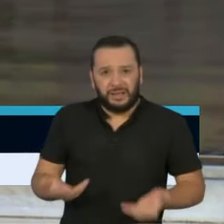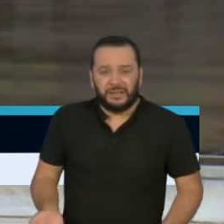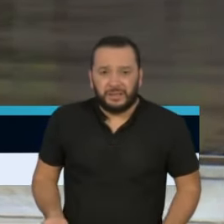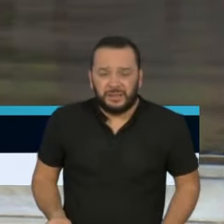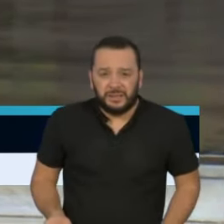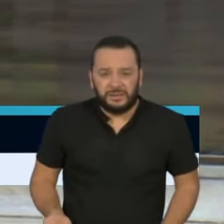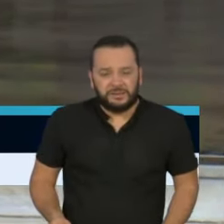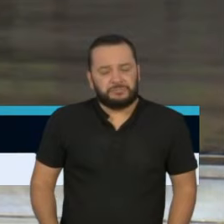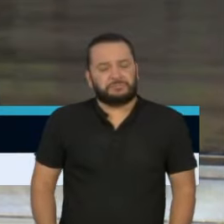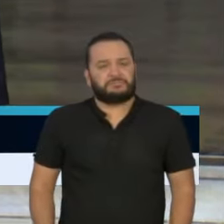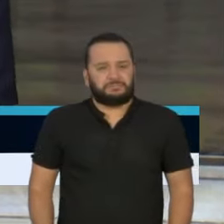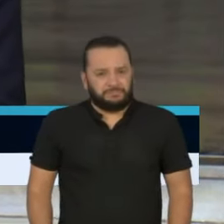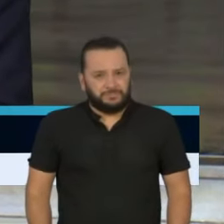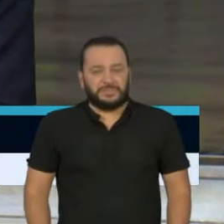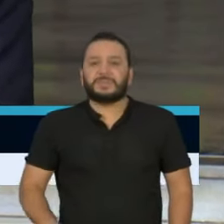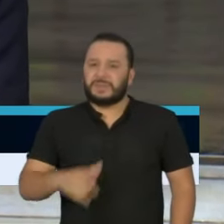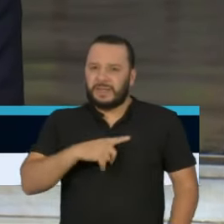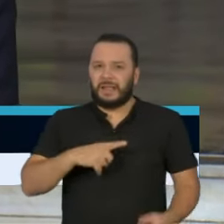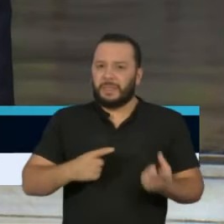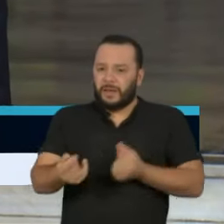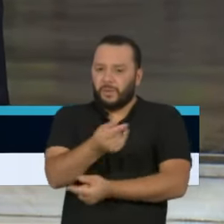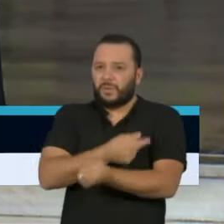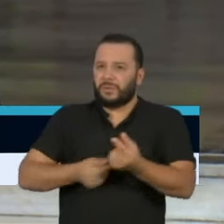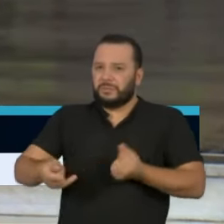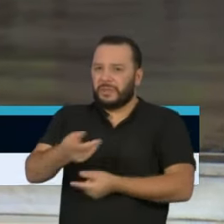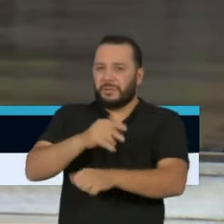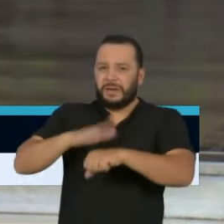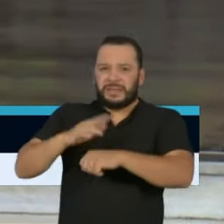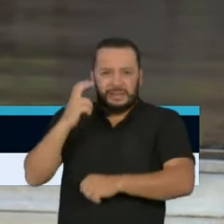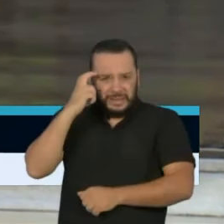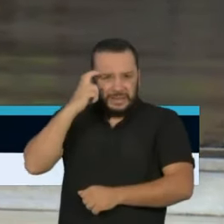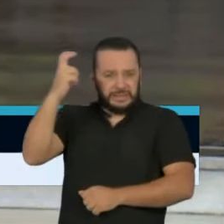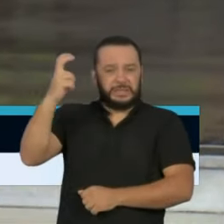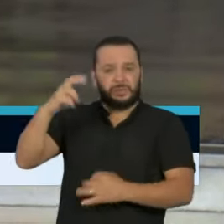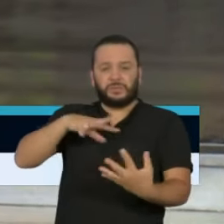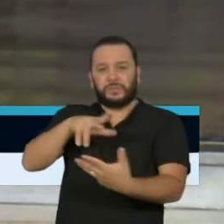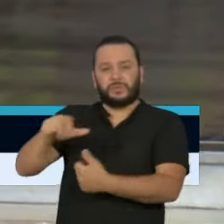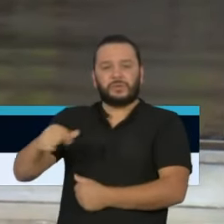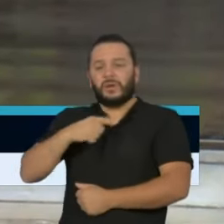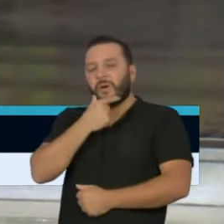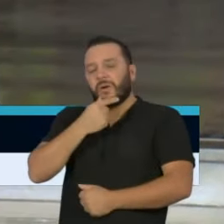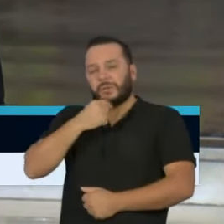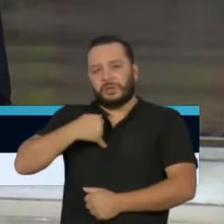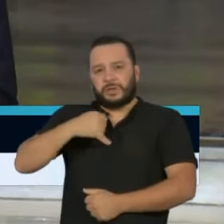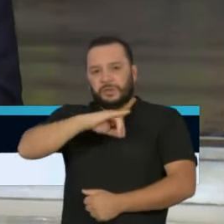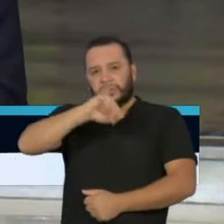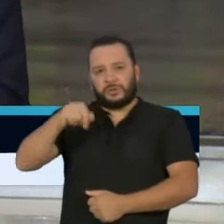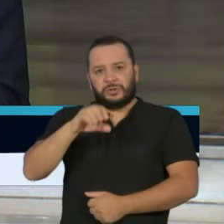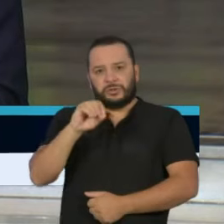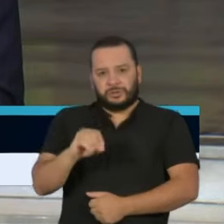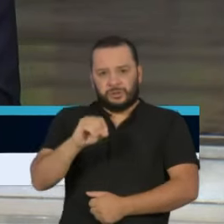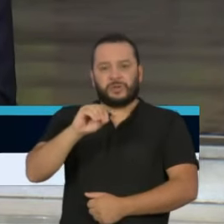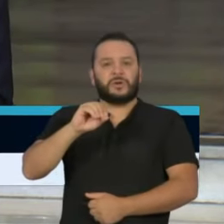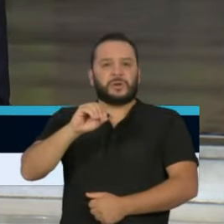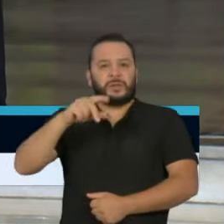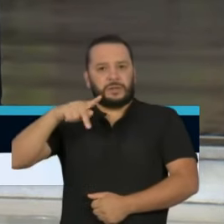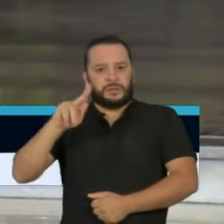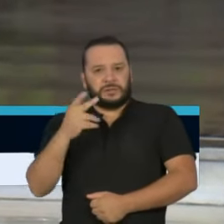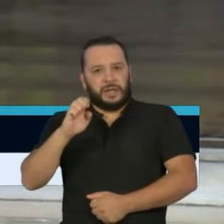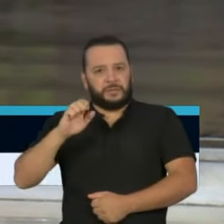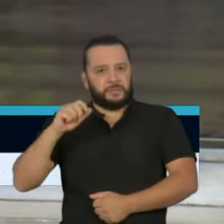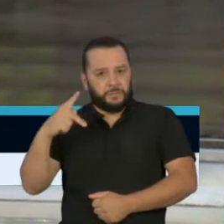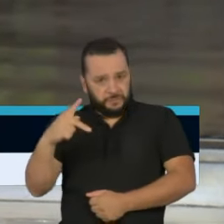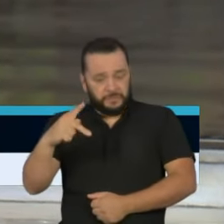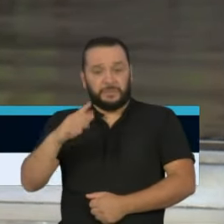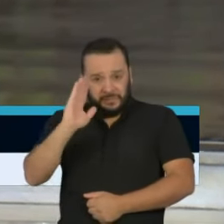Um dos mais respeitados economistas do mundo, o professor Joseph Stiglitz, concedeu uma brilhante entrevista